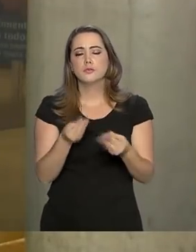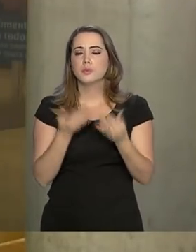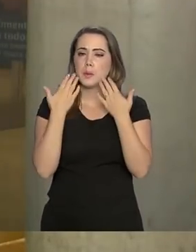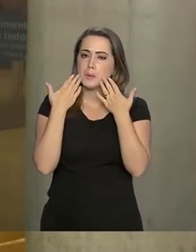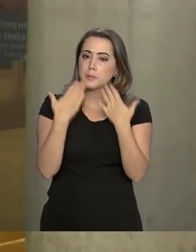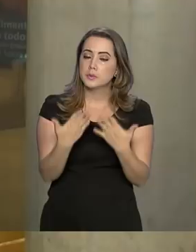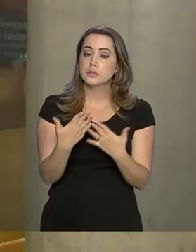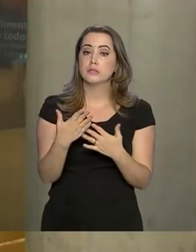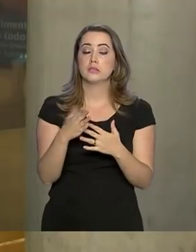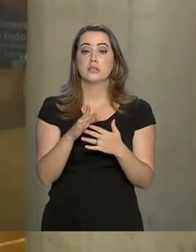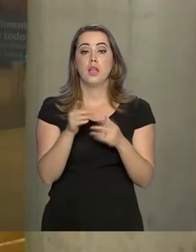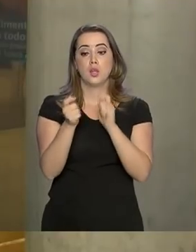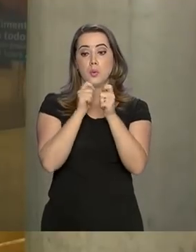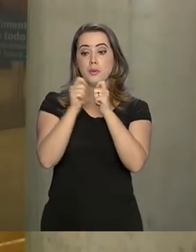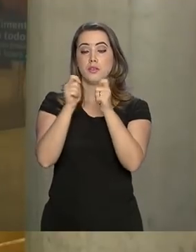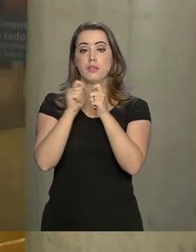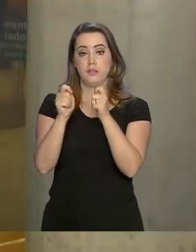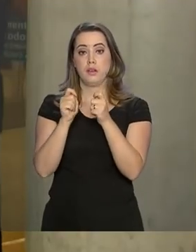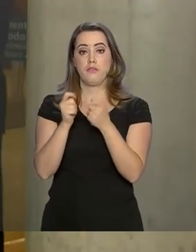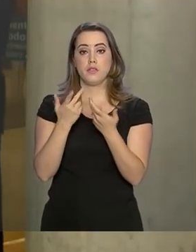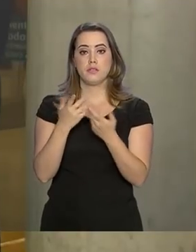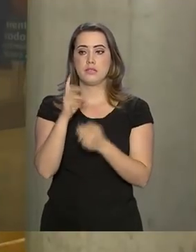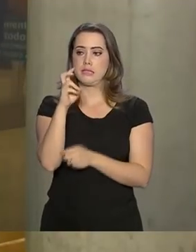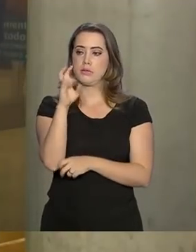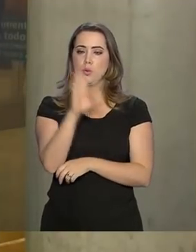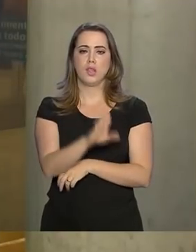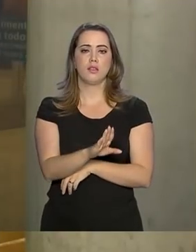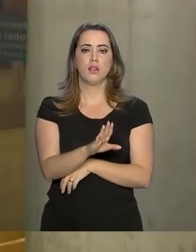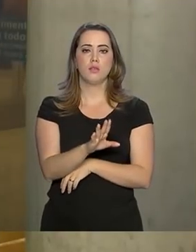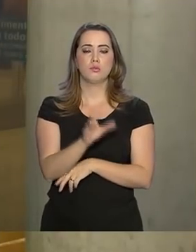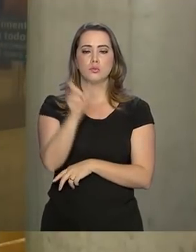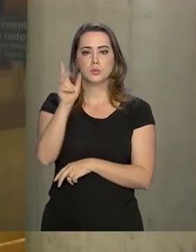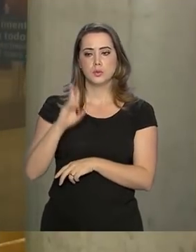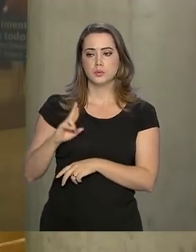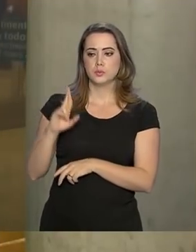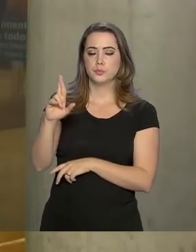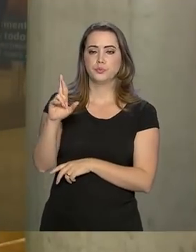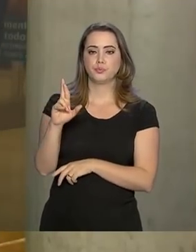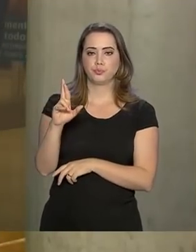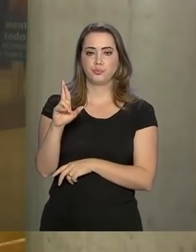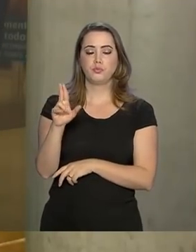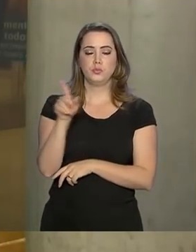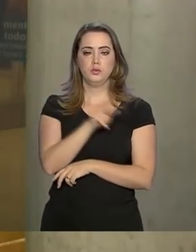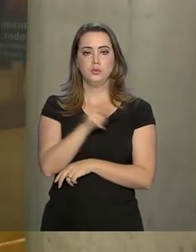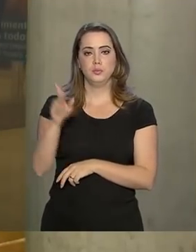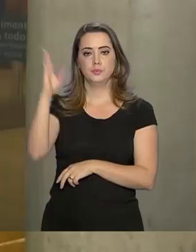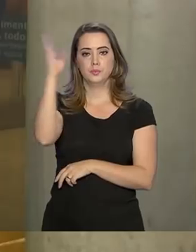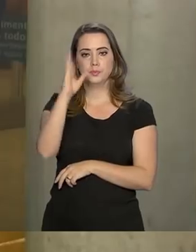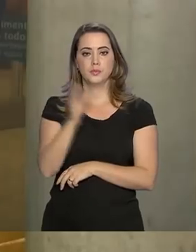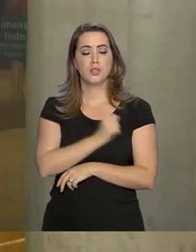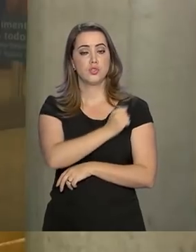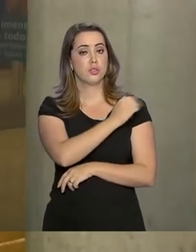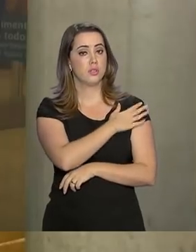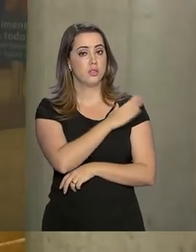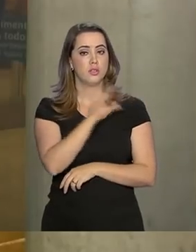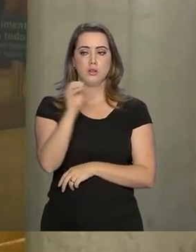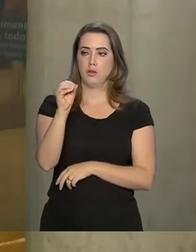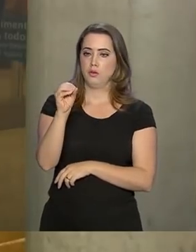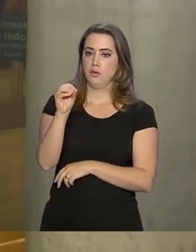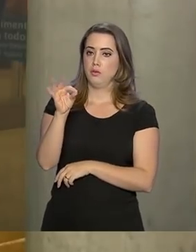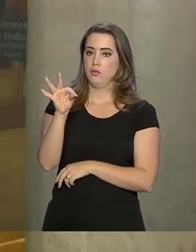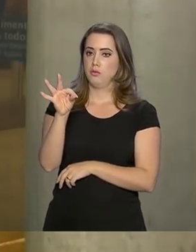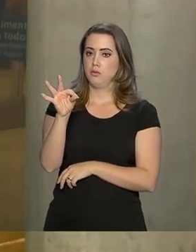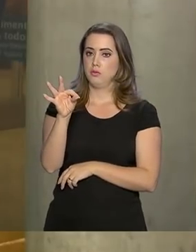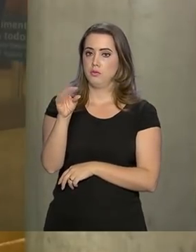agora há pouco em uma entrevista coletiva ocorrida às 5 da tarde pelo porta-voz da presidência da República, o general Otávio Rego Barros.